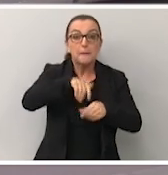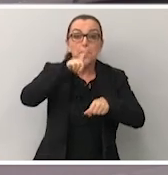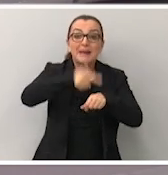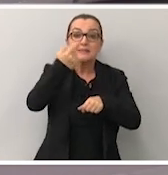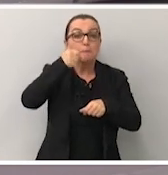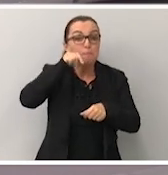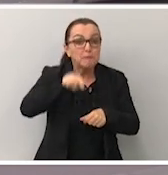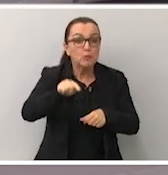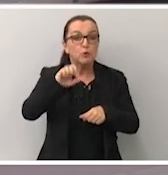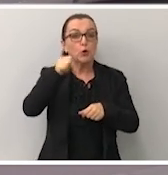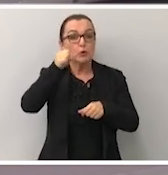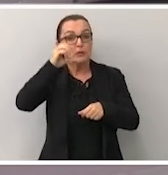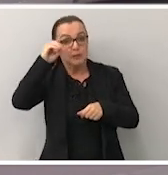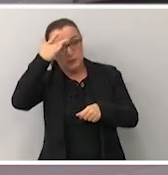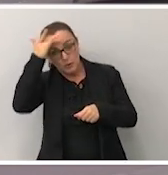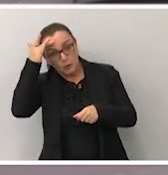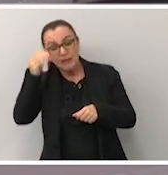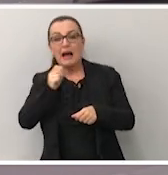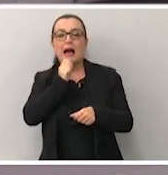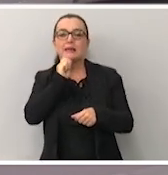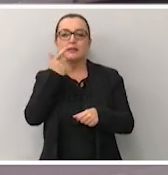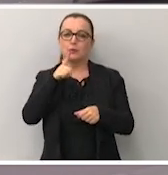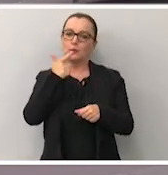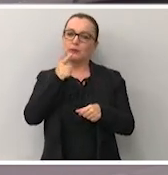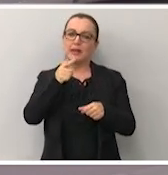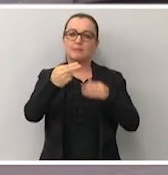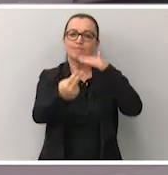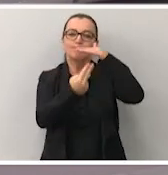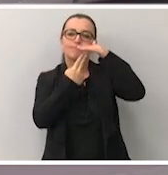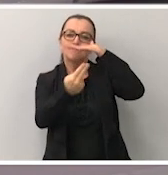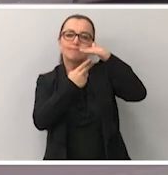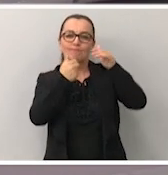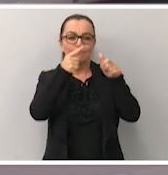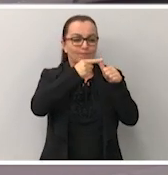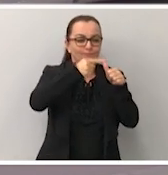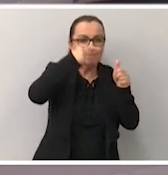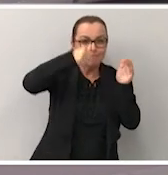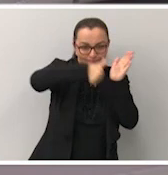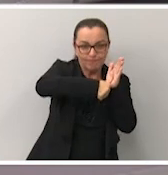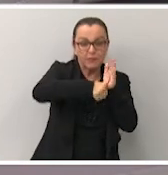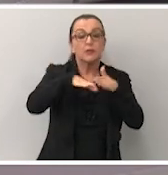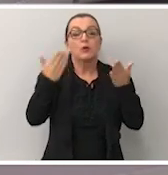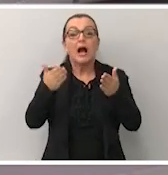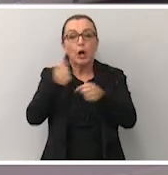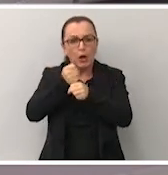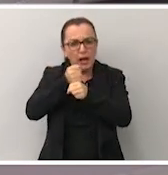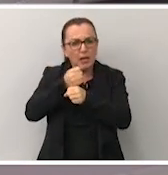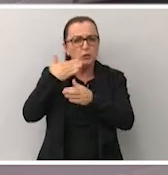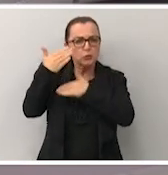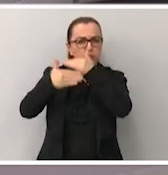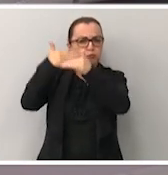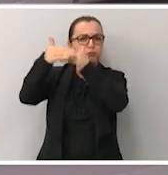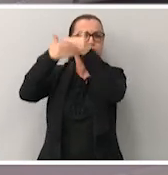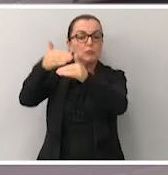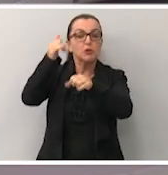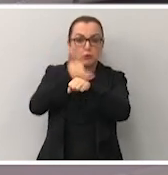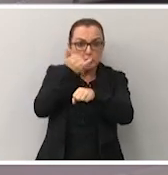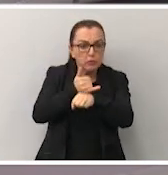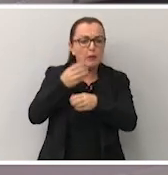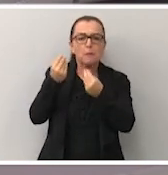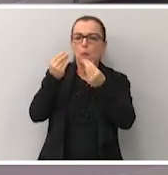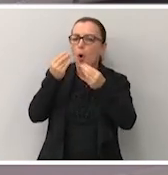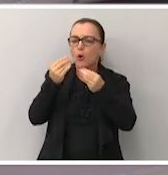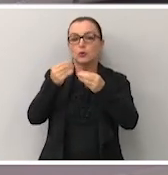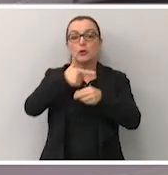.826 pessoas ainda não fizeram a biometria. Nos últimos anos, o número de eleitores em Joinville cresceu